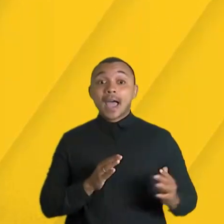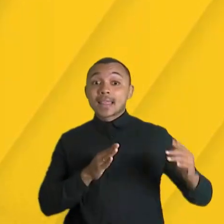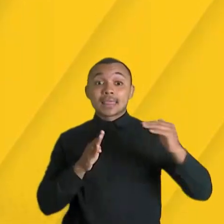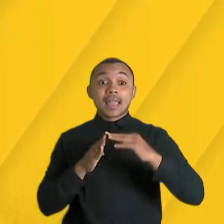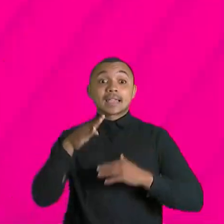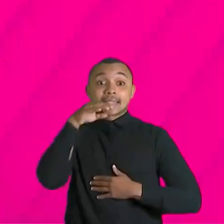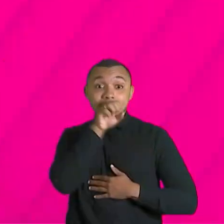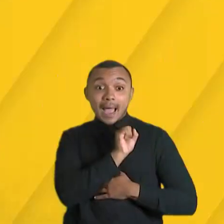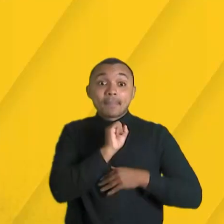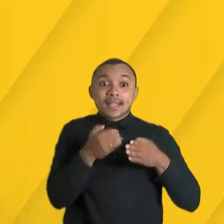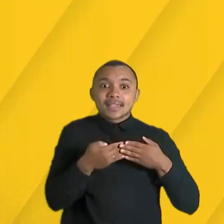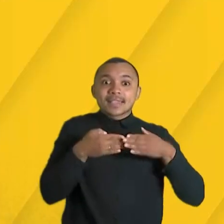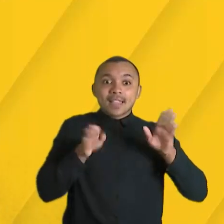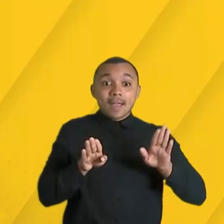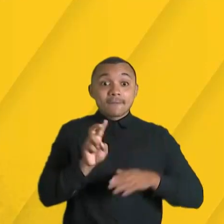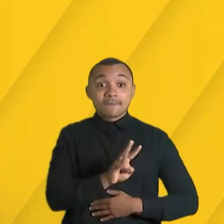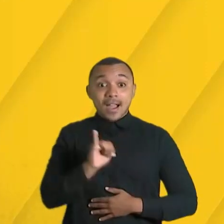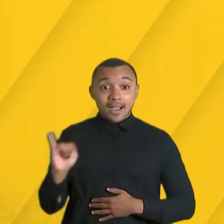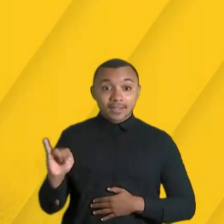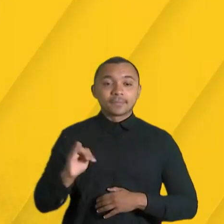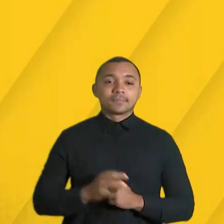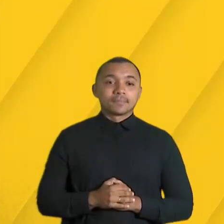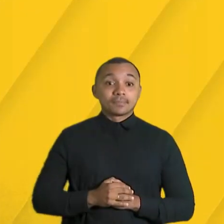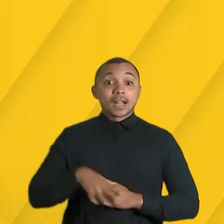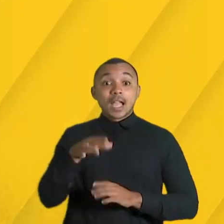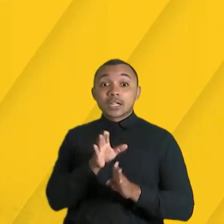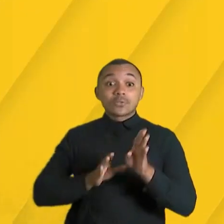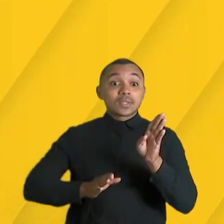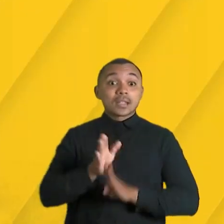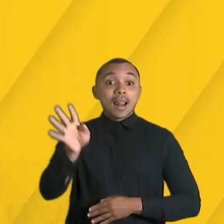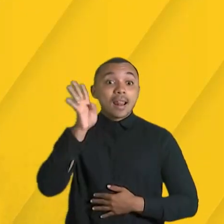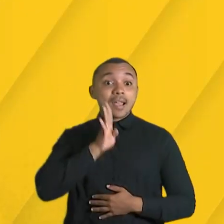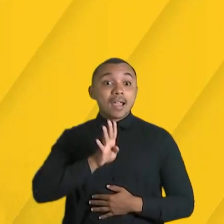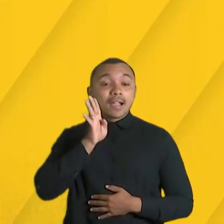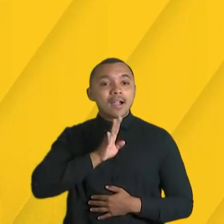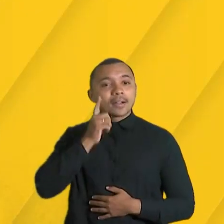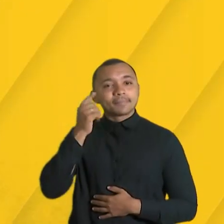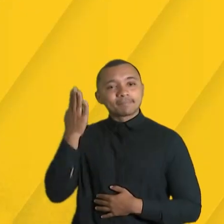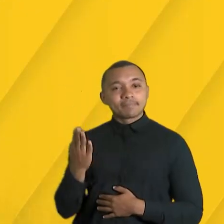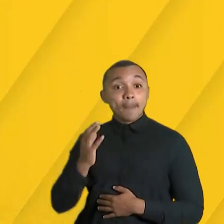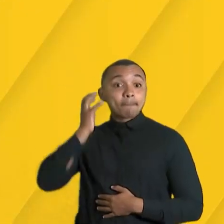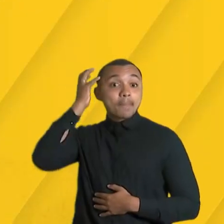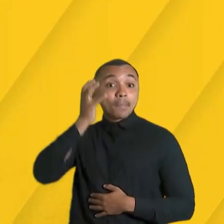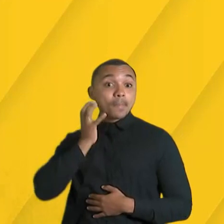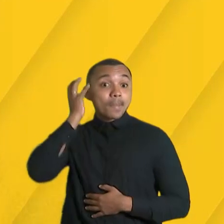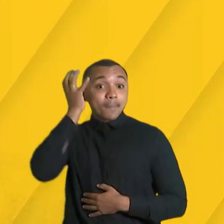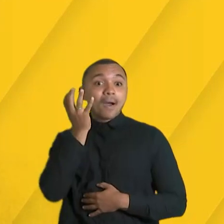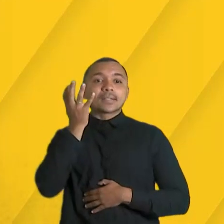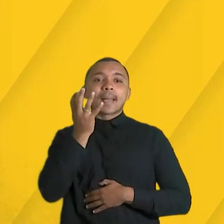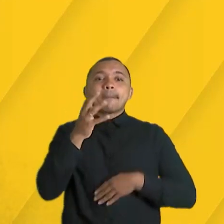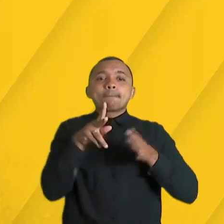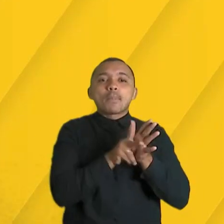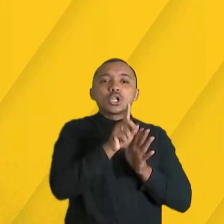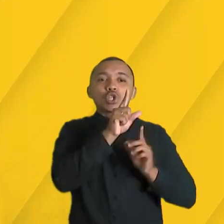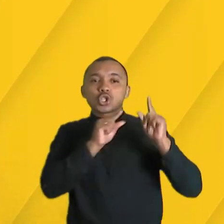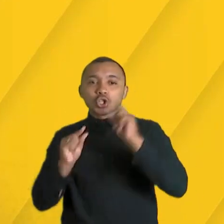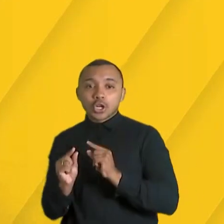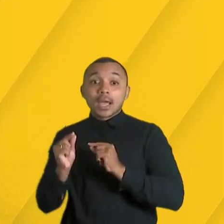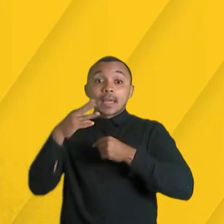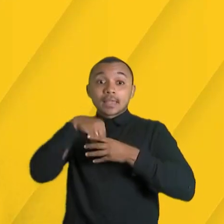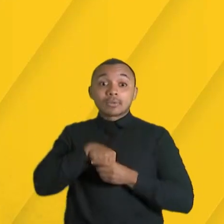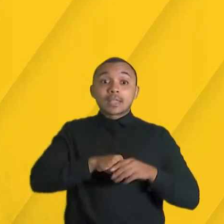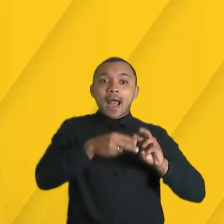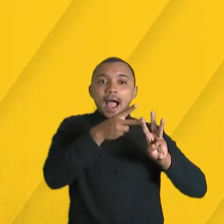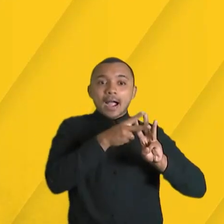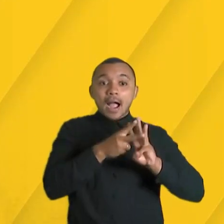nos feriados. Outra dica interessante é a sessão Música nas Estrelas, no Planetário do Dragão. Acontece sábado,